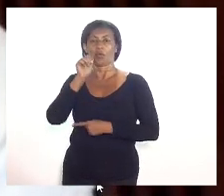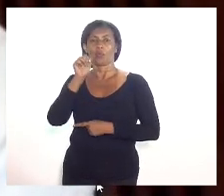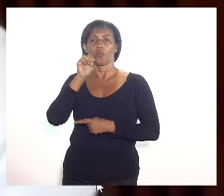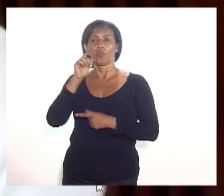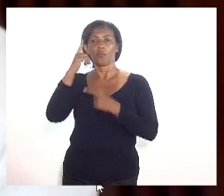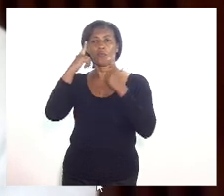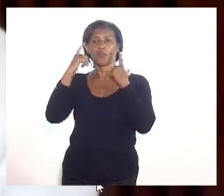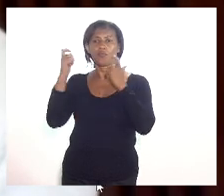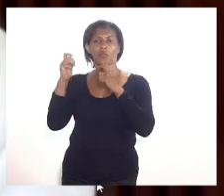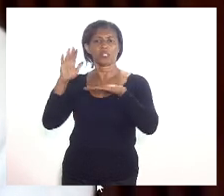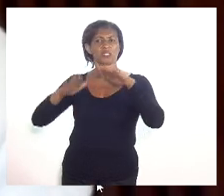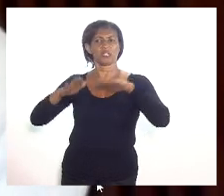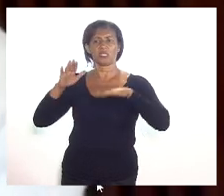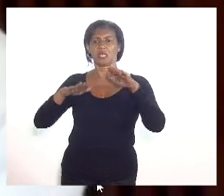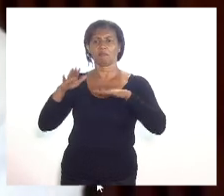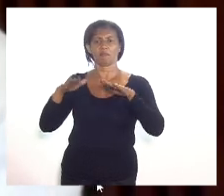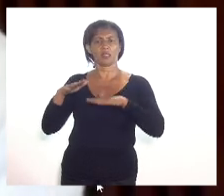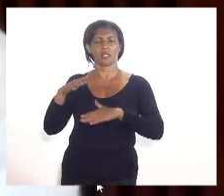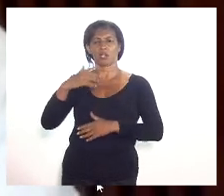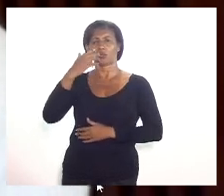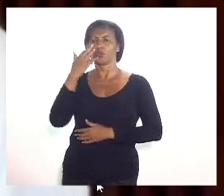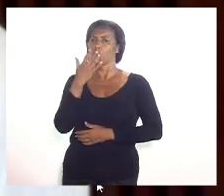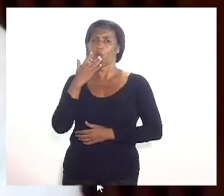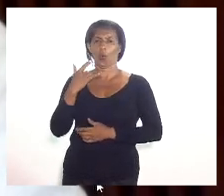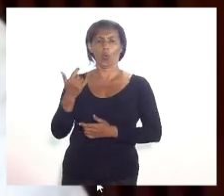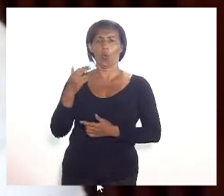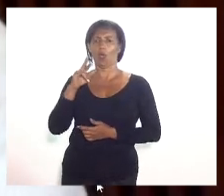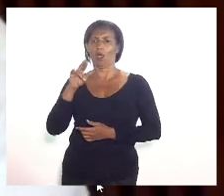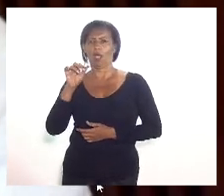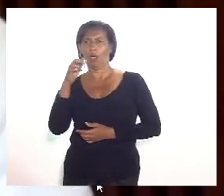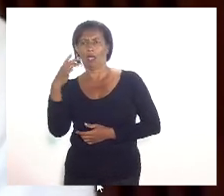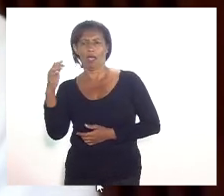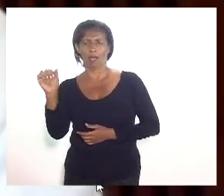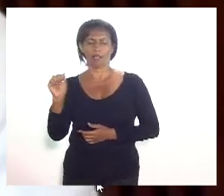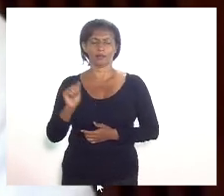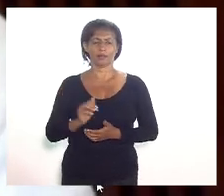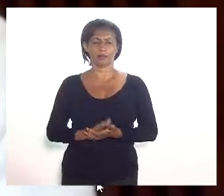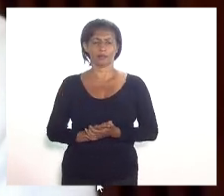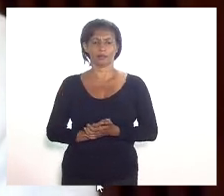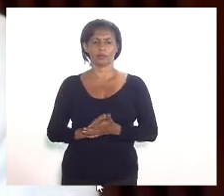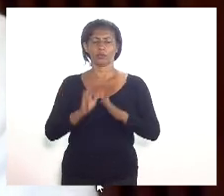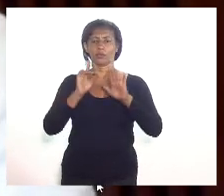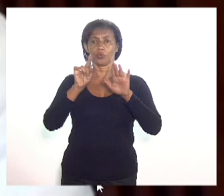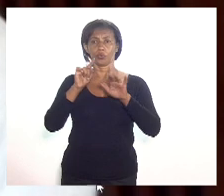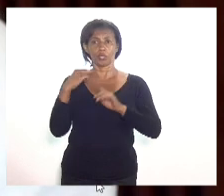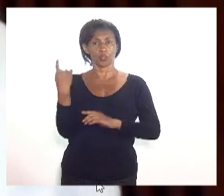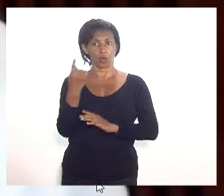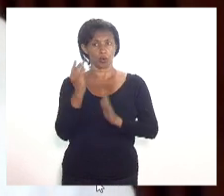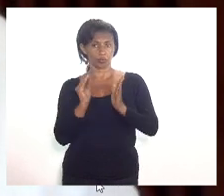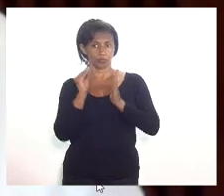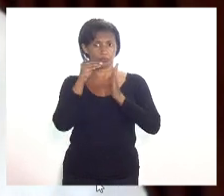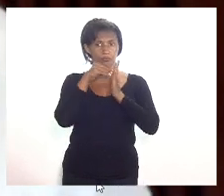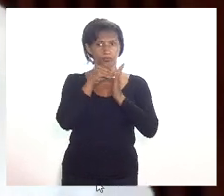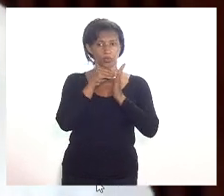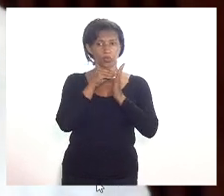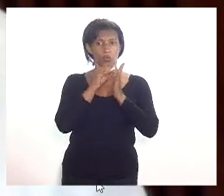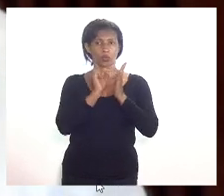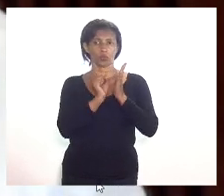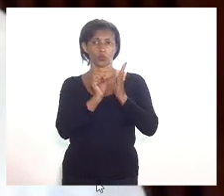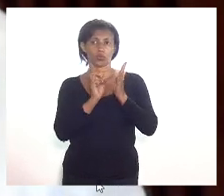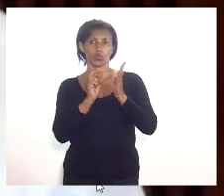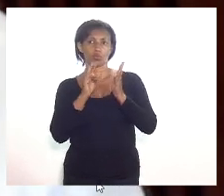natureza independentemente de classe, raça, etnia, orientação. Ok, está previsto. O que nós estamos adequando como subemenda